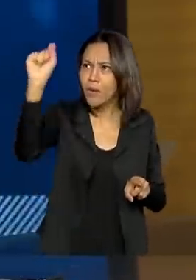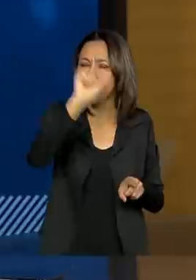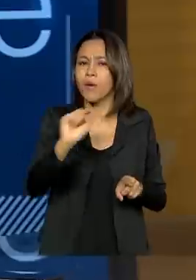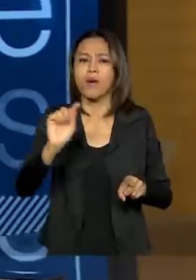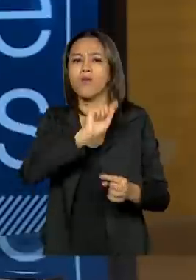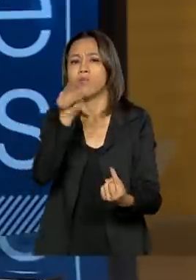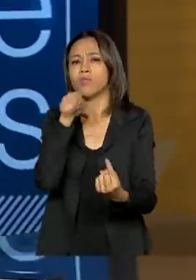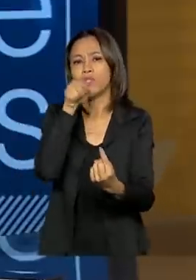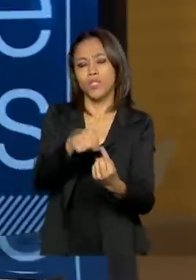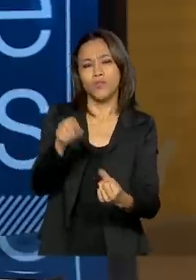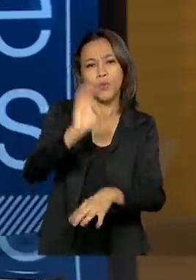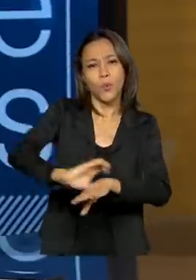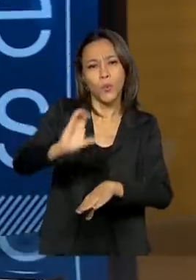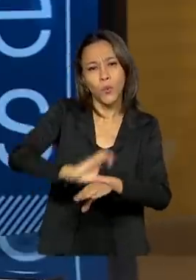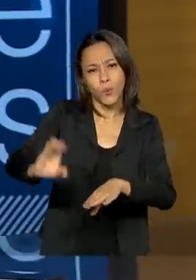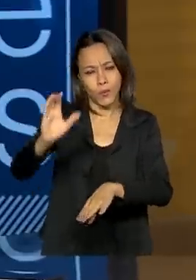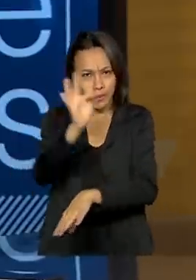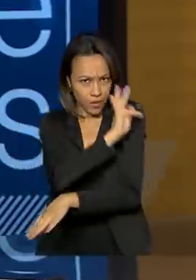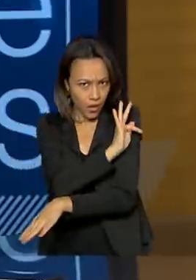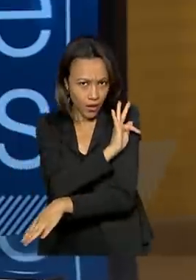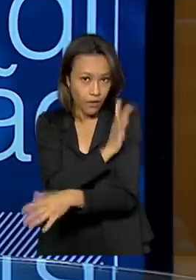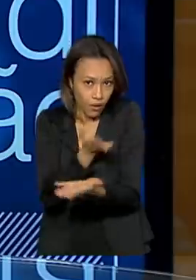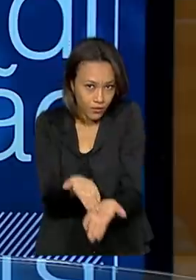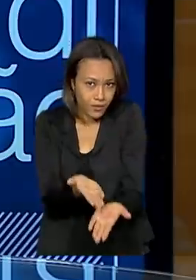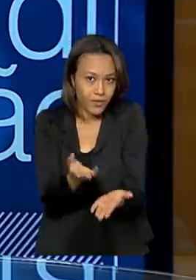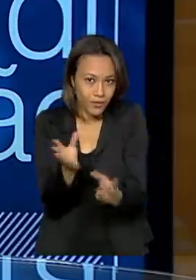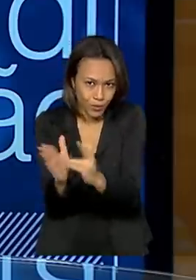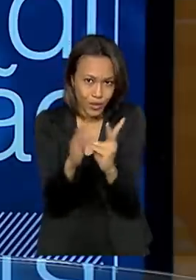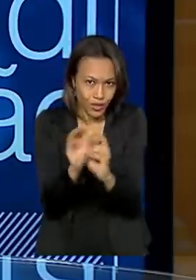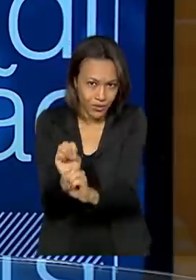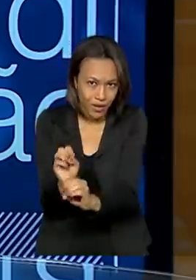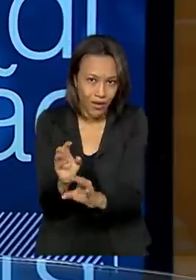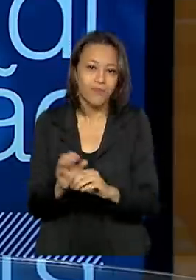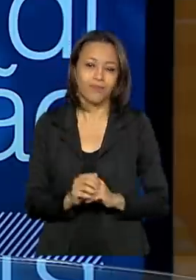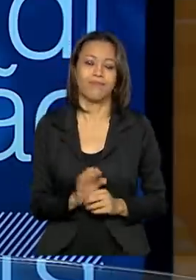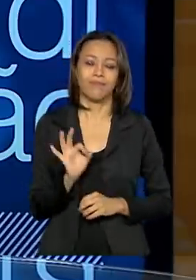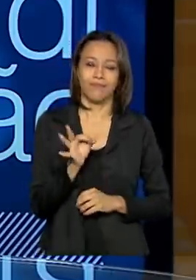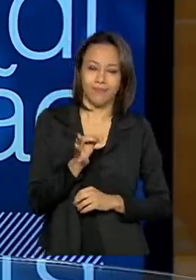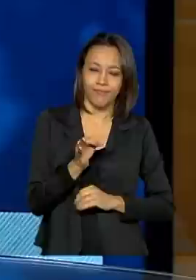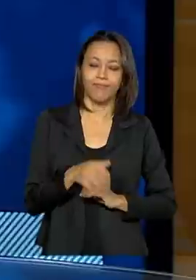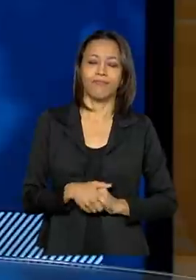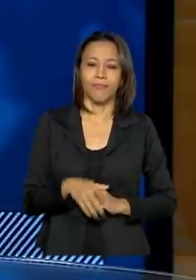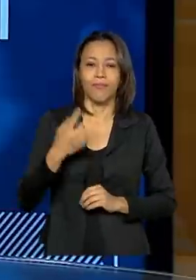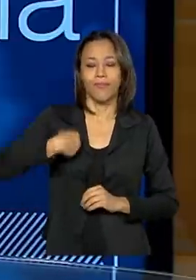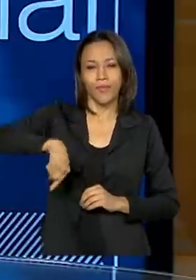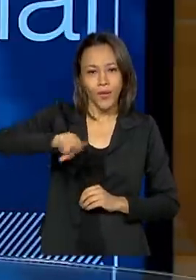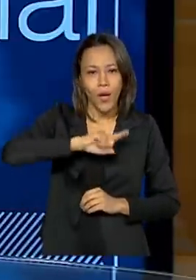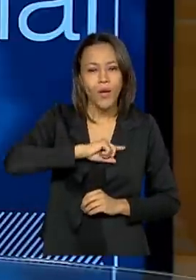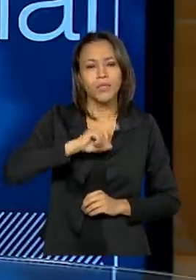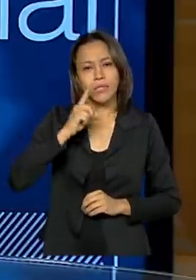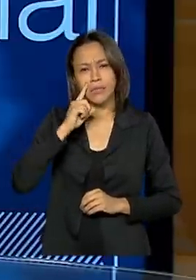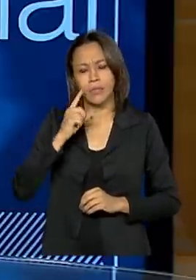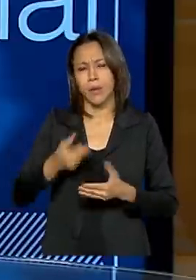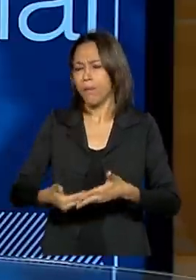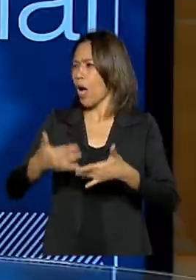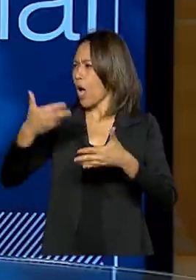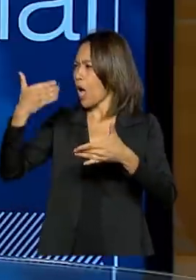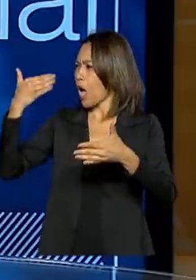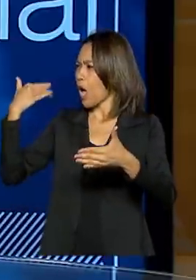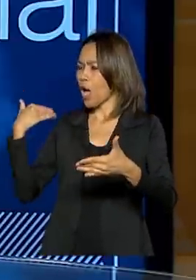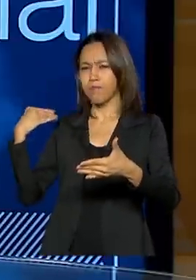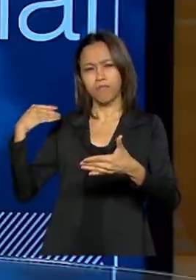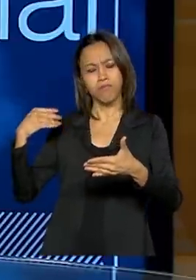cursos técnicos, profissionalizantes para os indígenas. É isso? Exatamente. Nós verificamos que nos últimos anos que